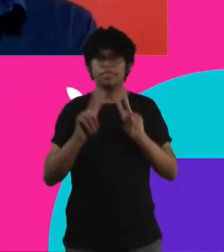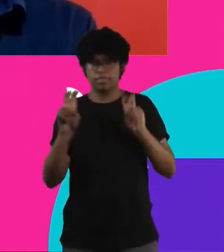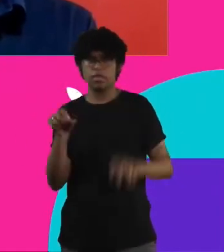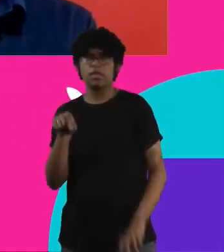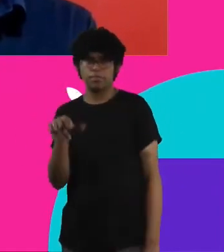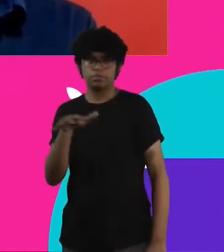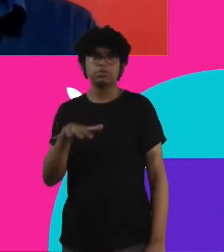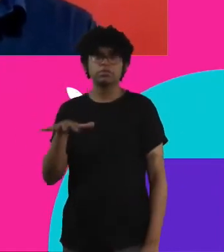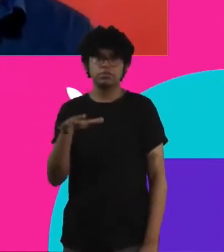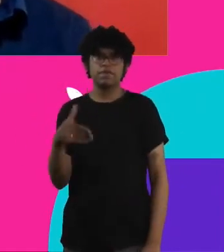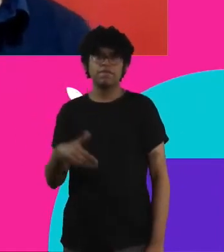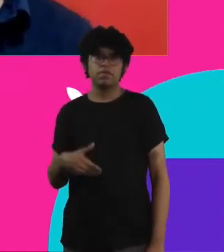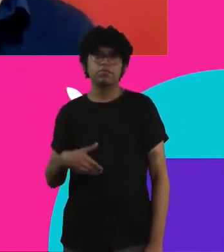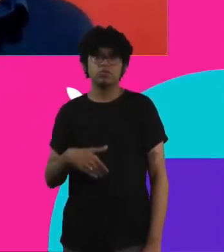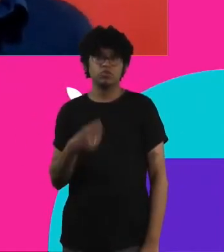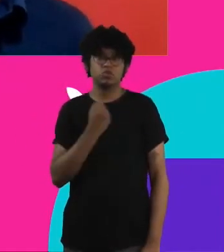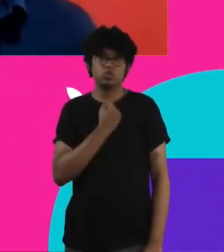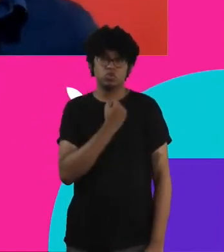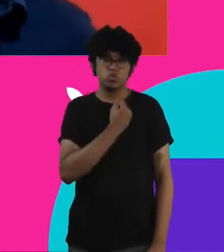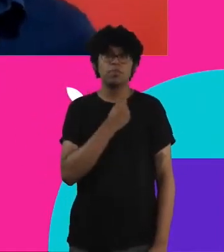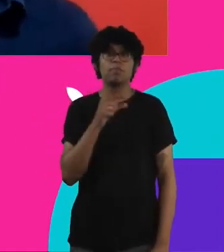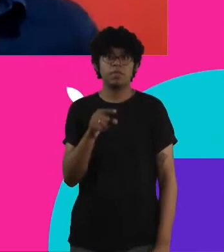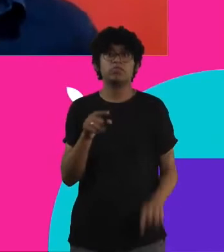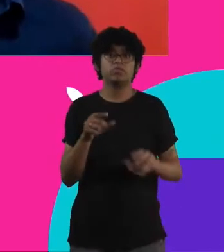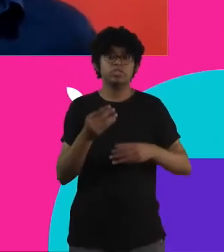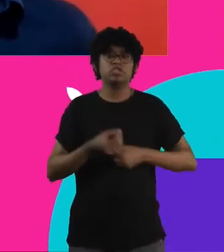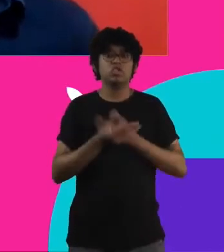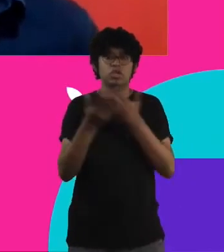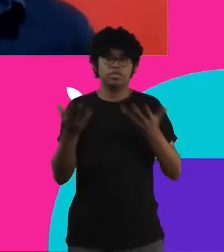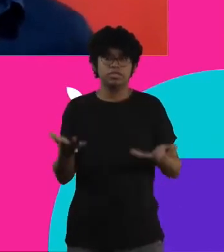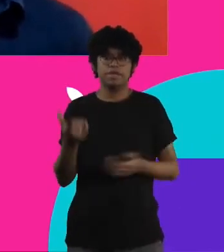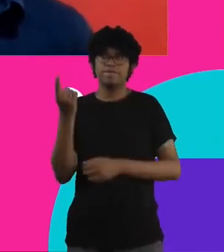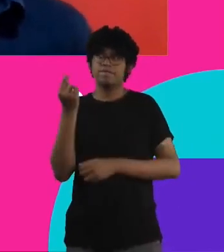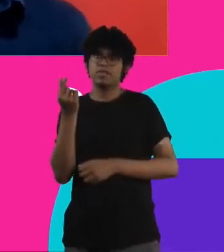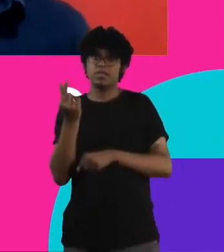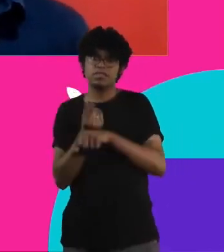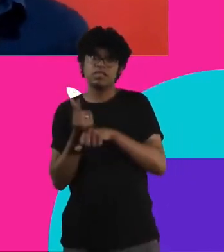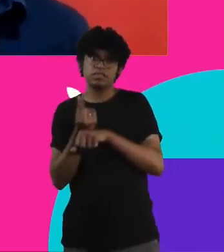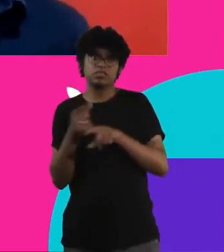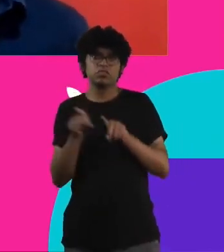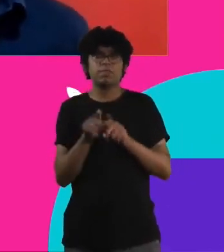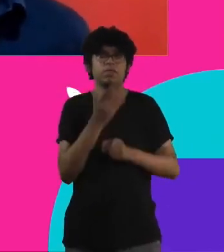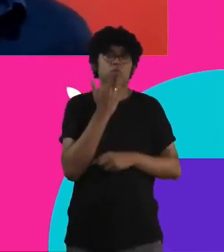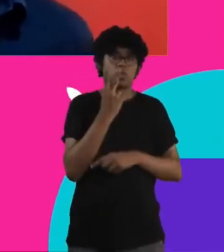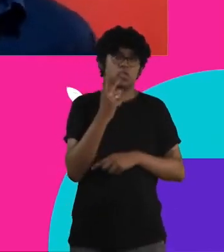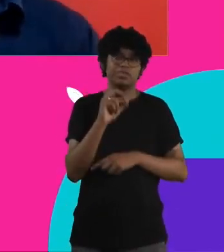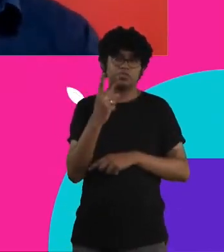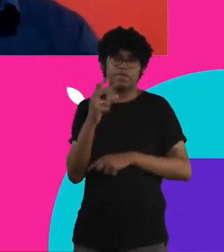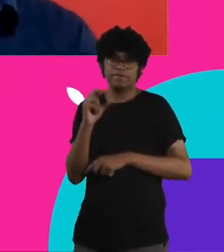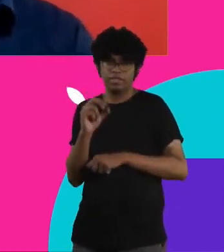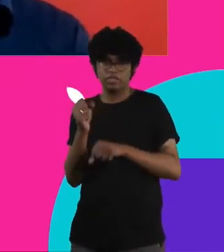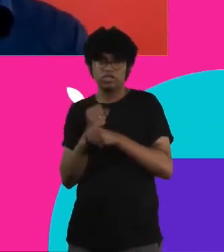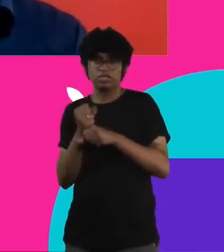Os números da filantropia no Brasil e as doações tanto financeiras quanto de alimentos no ano de 2020